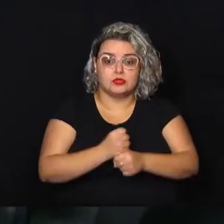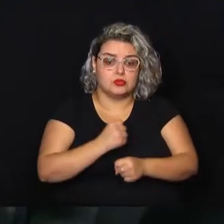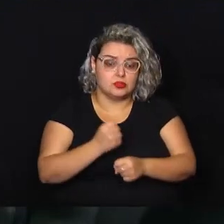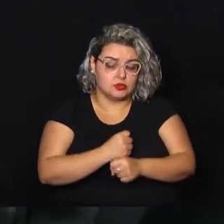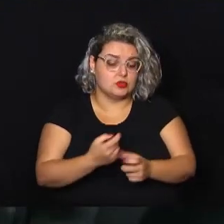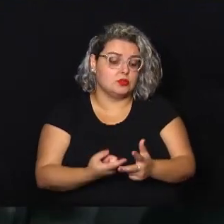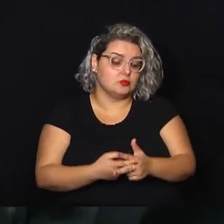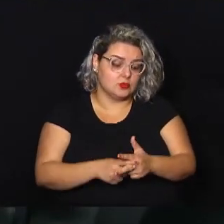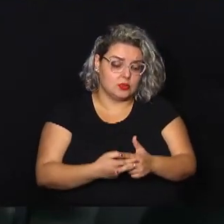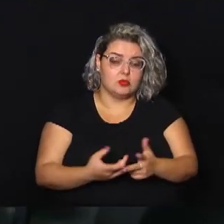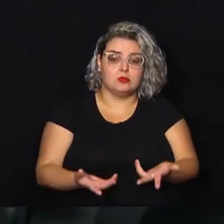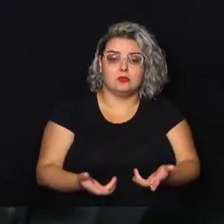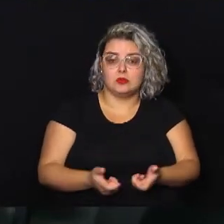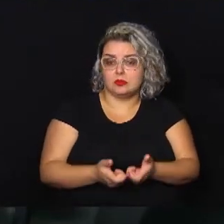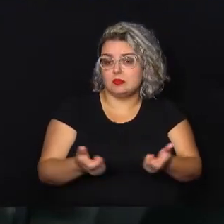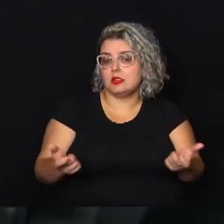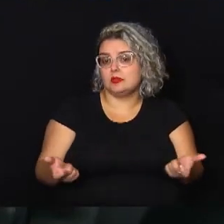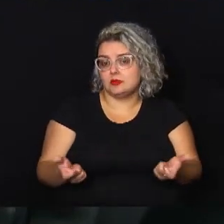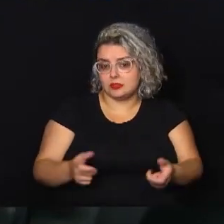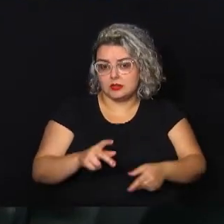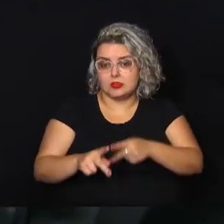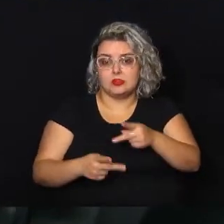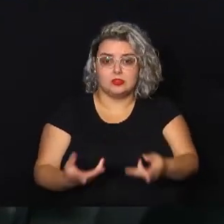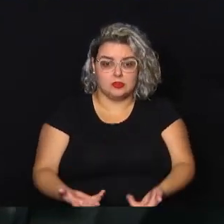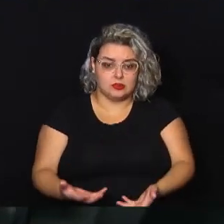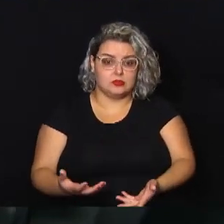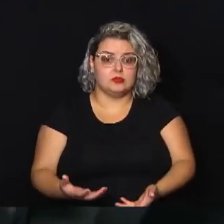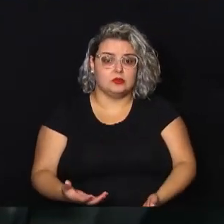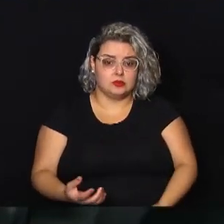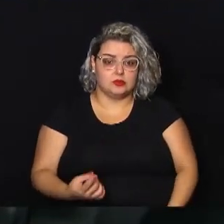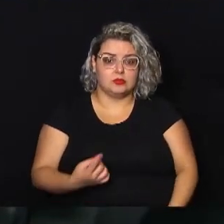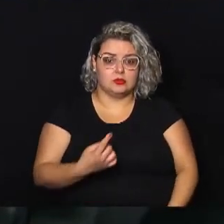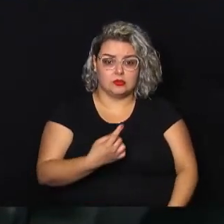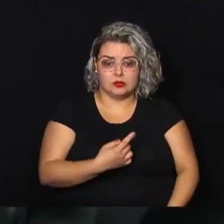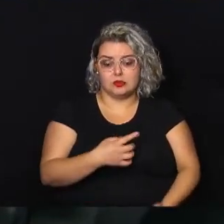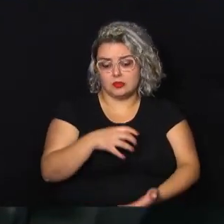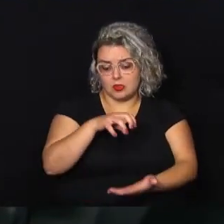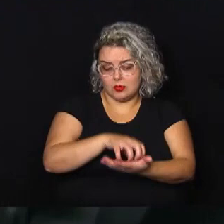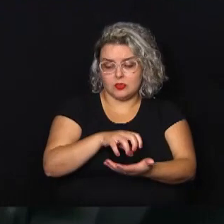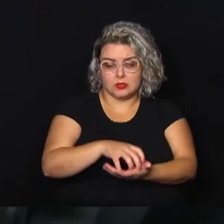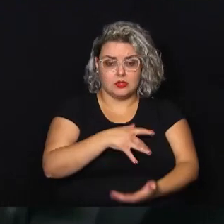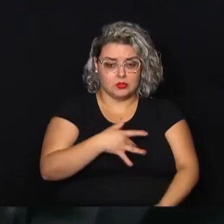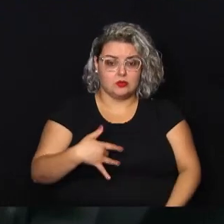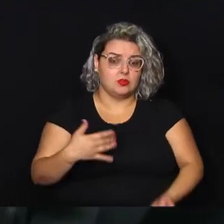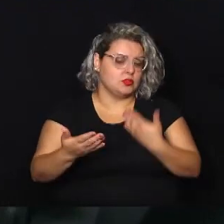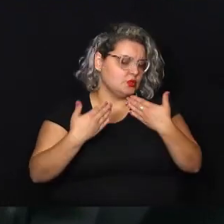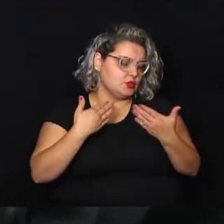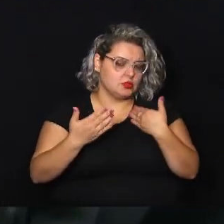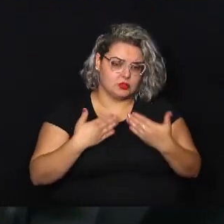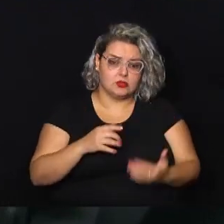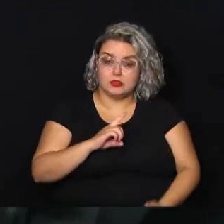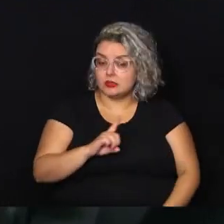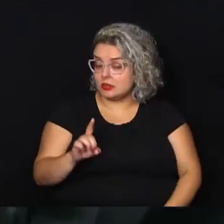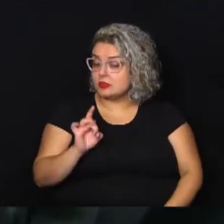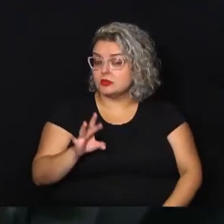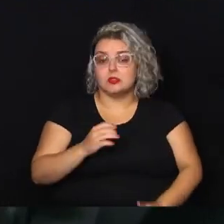população. Então, o 50% da saúde, ele foi diretamente conversado, não só com sociedade civil, ali na questão